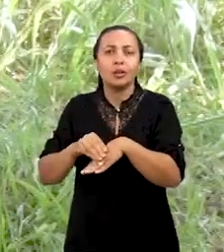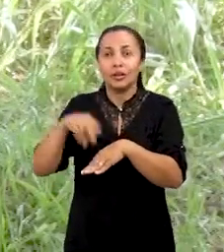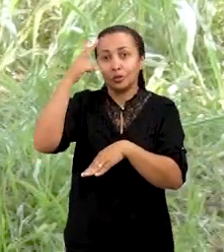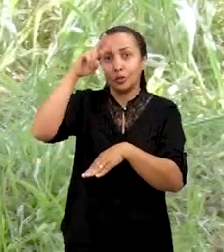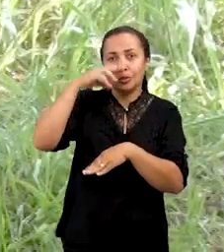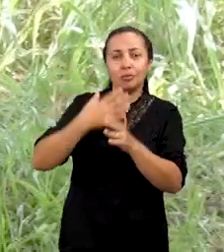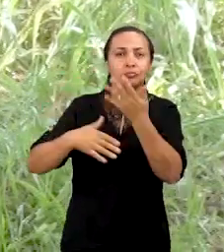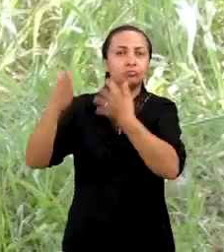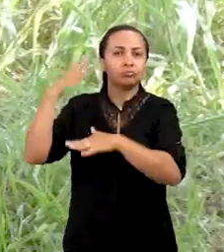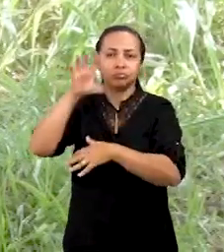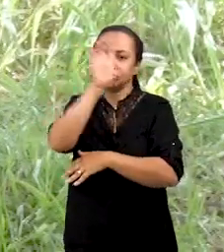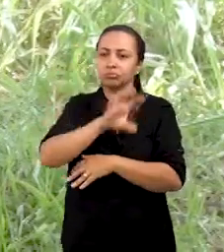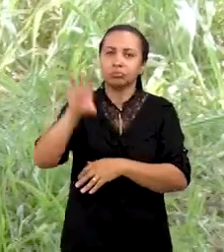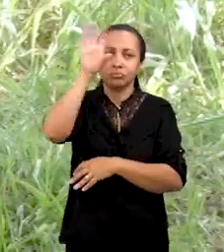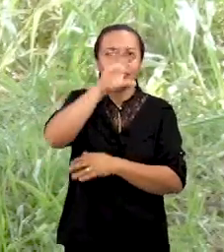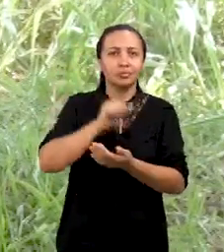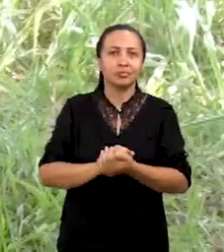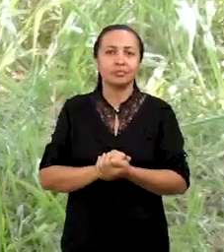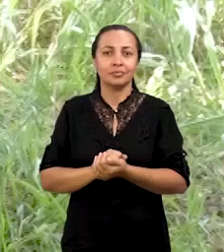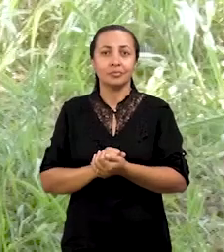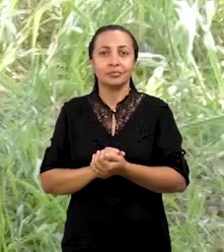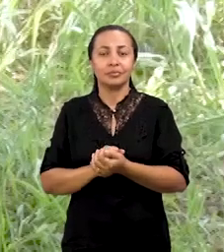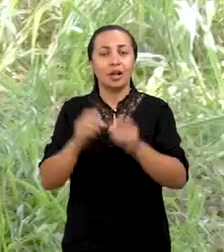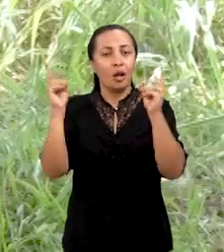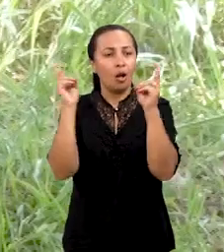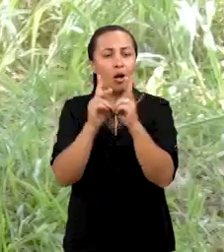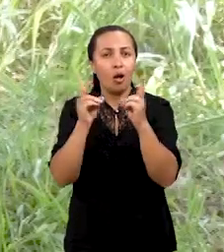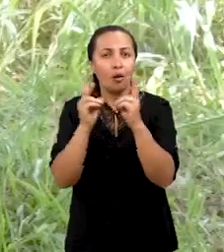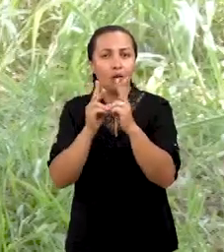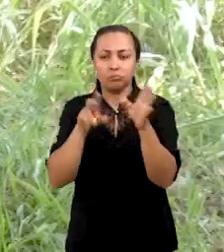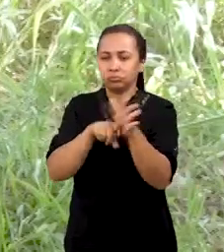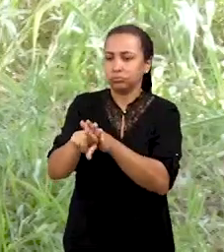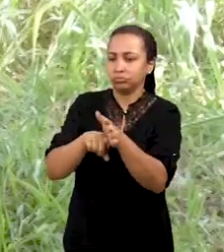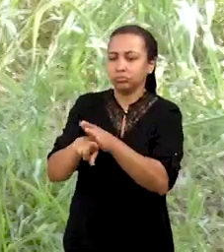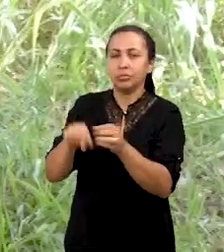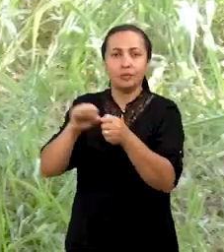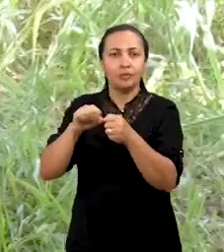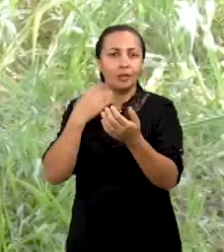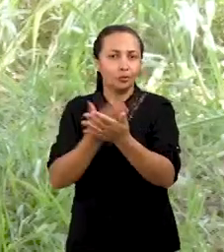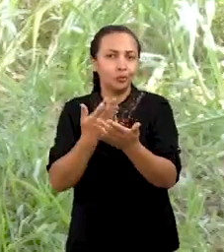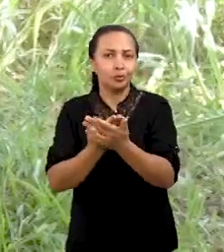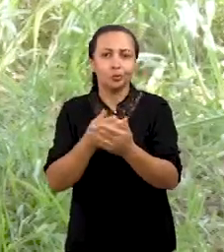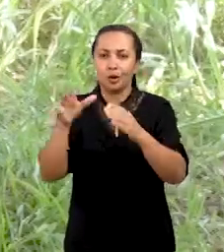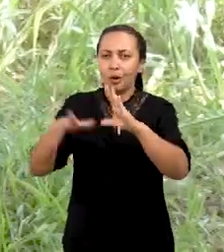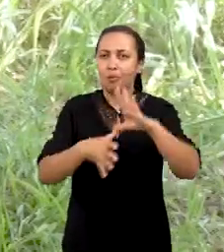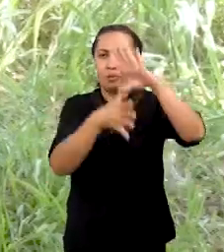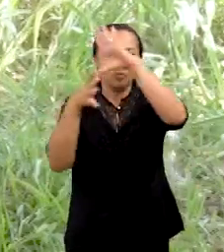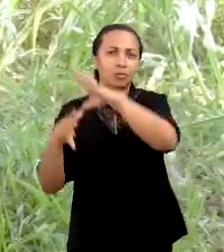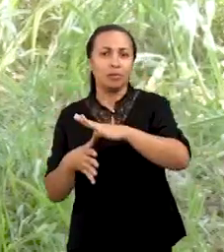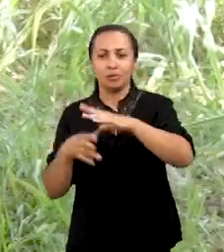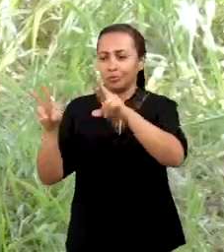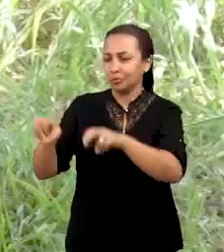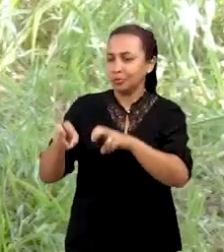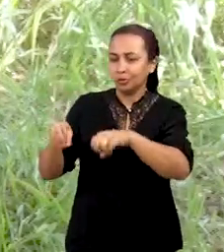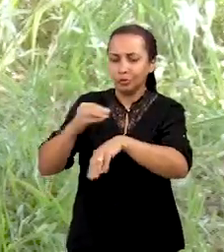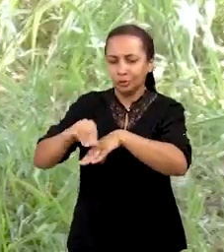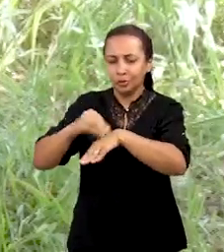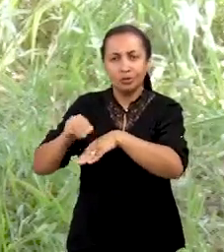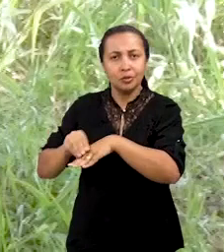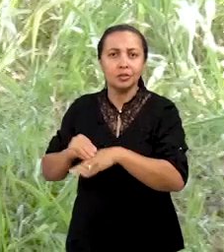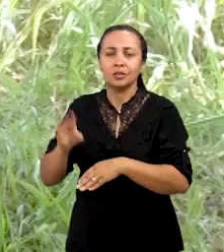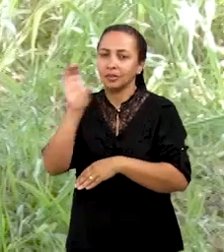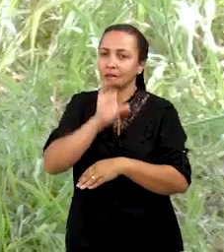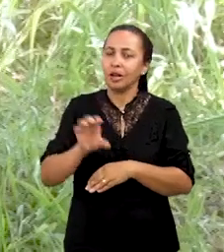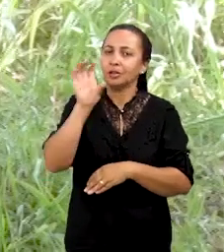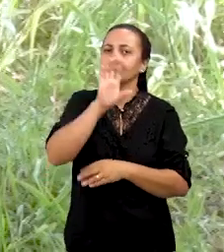Pesquisadores da Universidade Federal do Rio Grande do Norte realizam o estudo e o mapeamento de sítios arqueológicos na